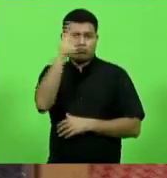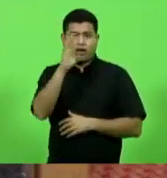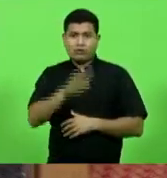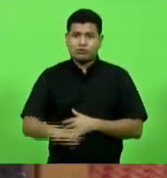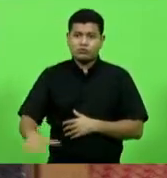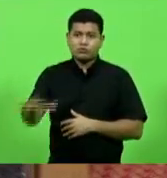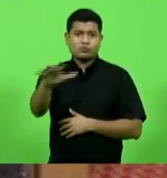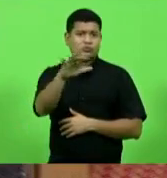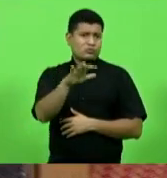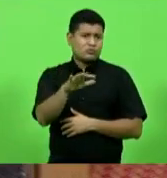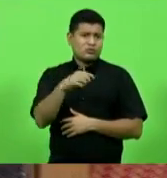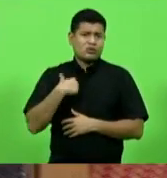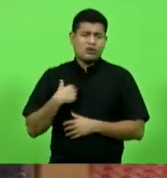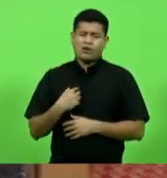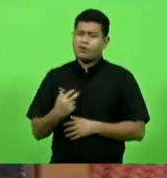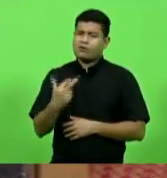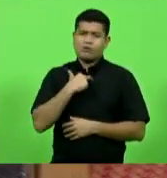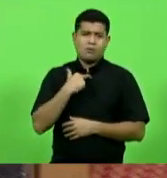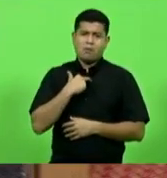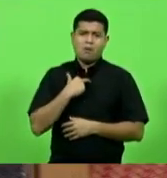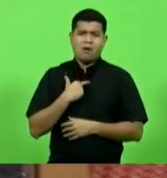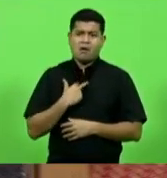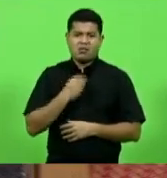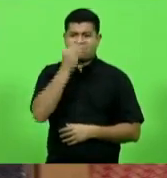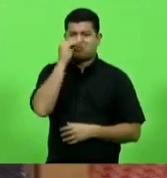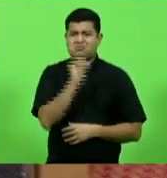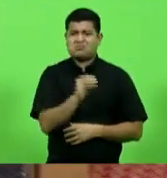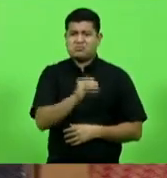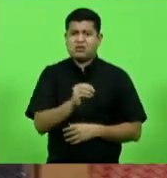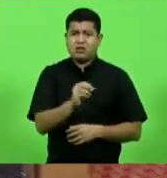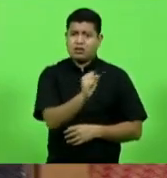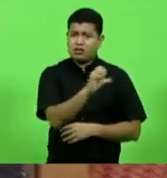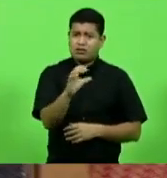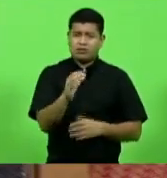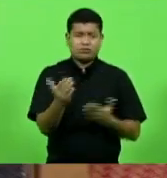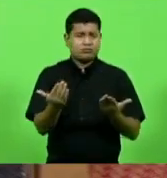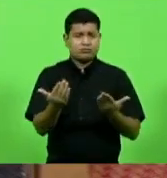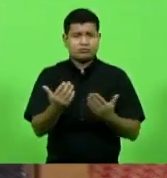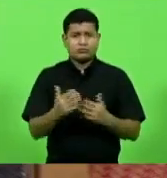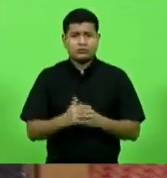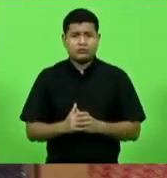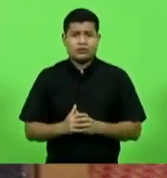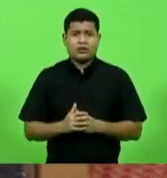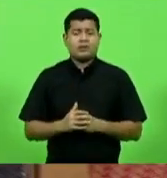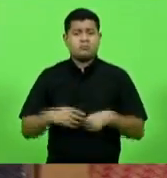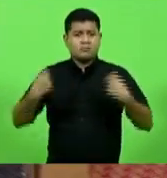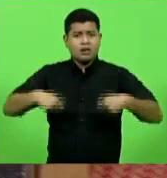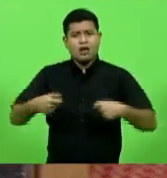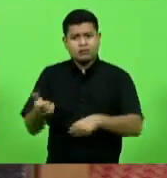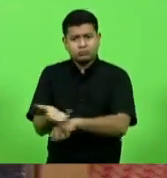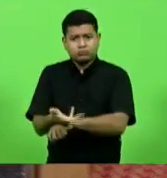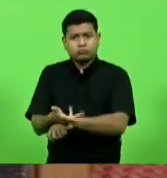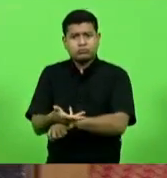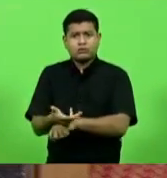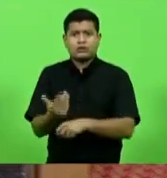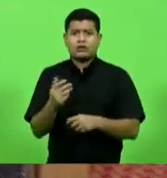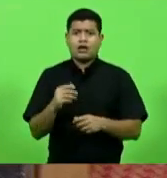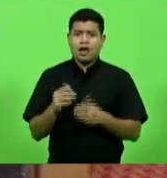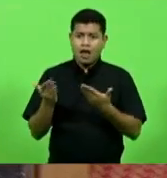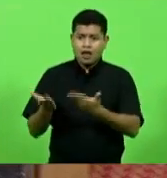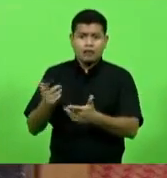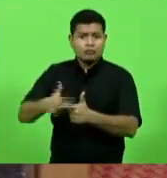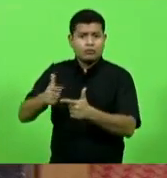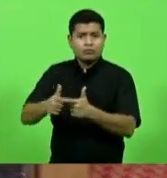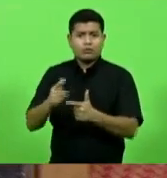descaso desse com Santa Catarina tem que ser mais ágil na questão da BR-470